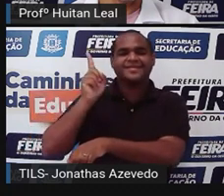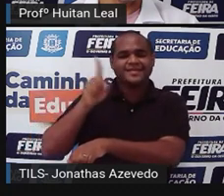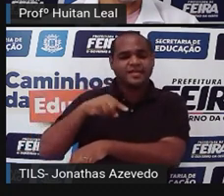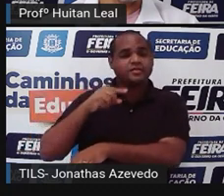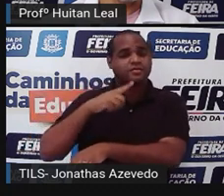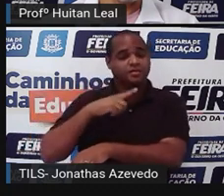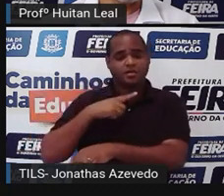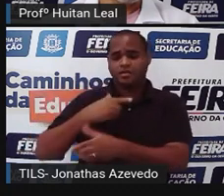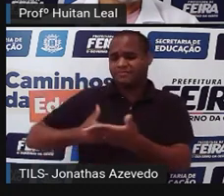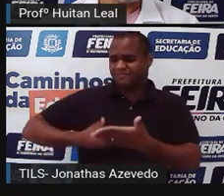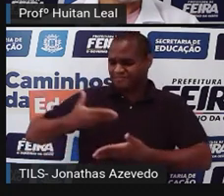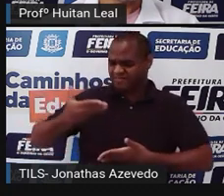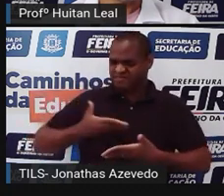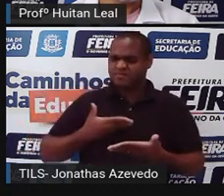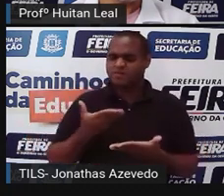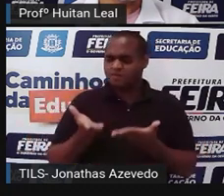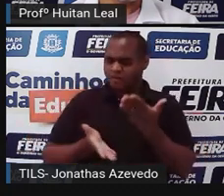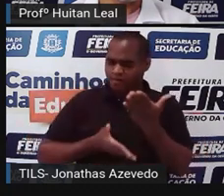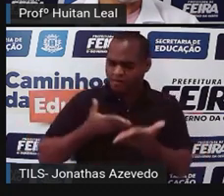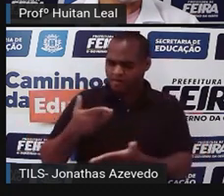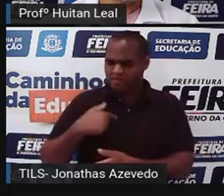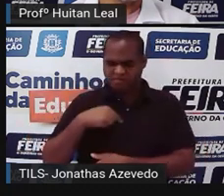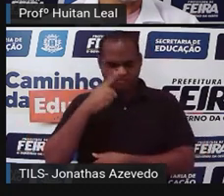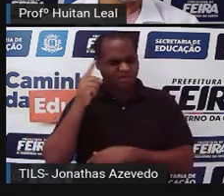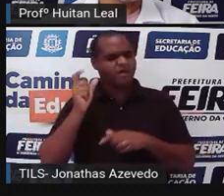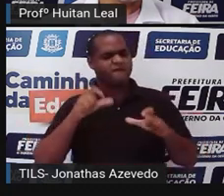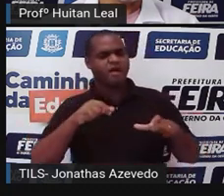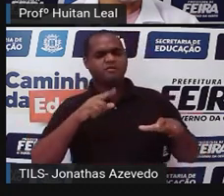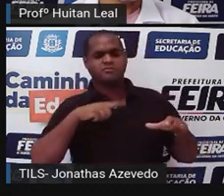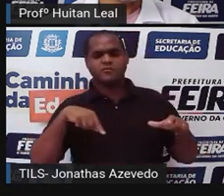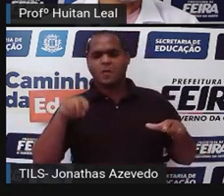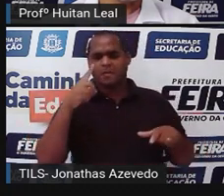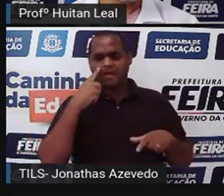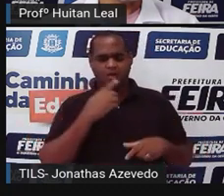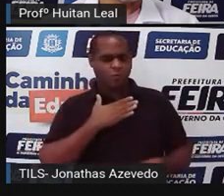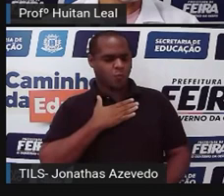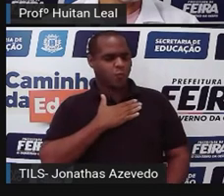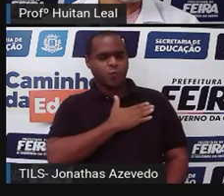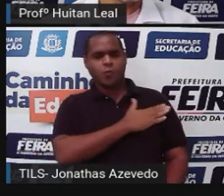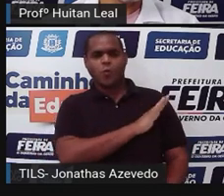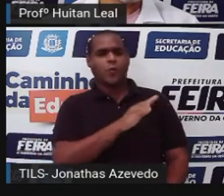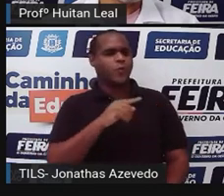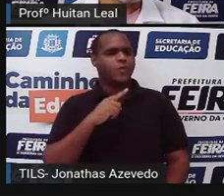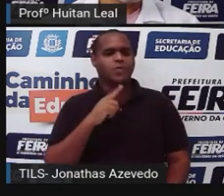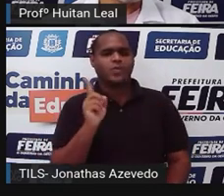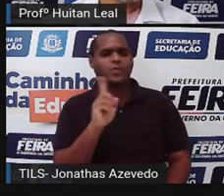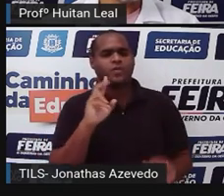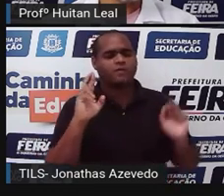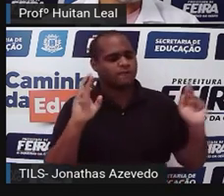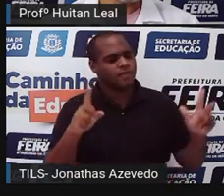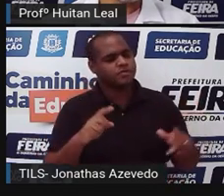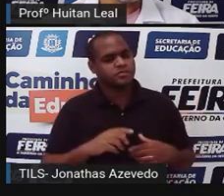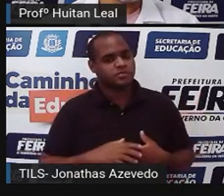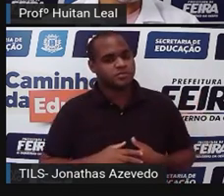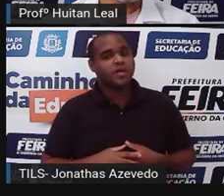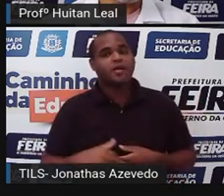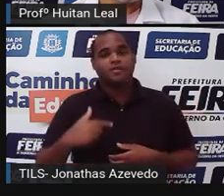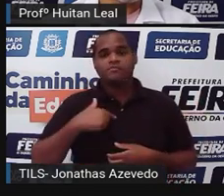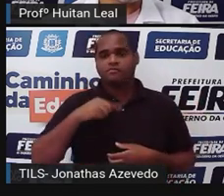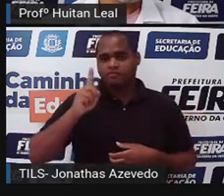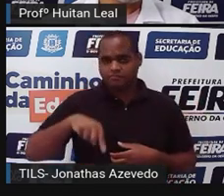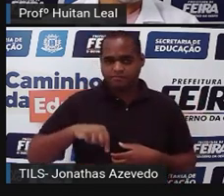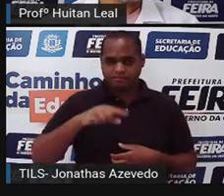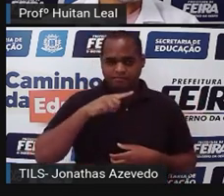a servi-lo. Pouco me importa ver alguém, dizia. Eu não gosto mesmo de ninguém e o fato de ninguém